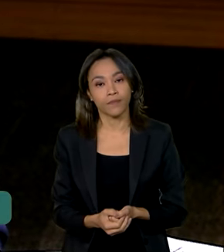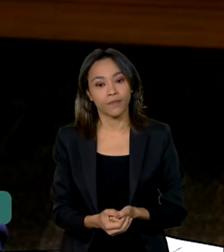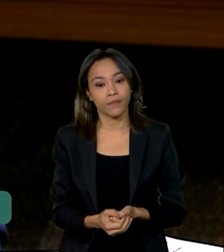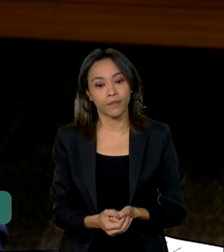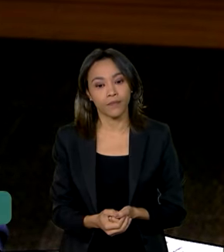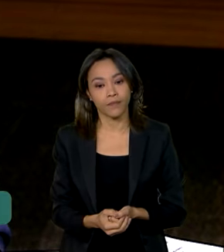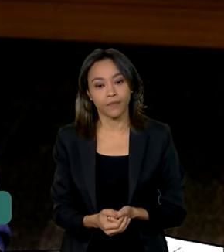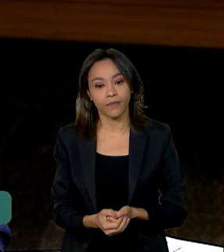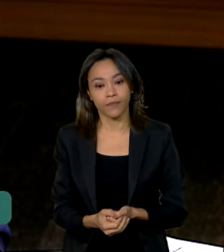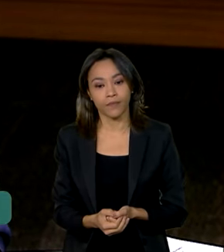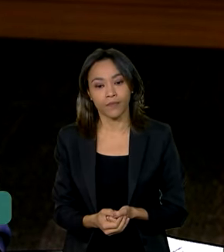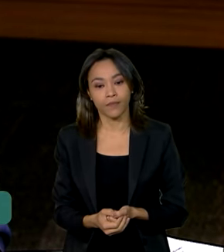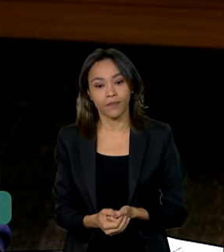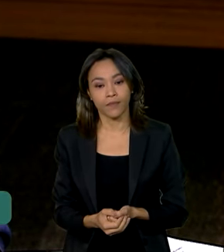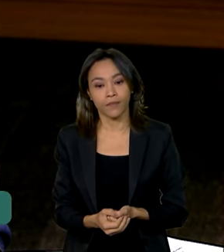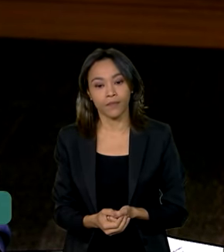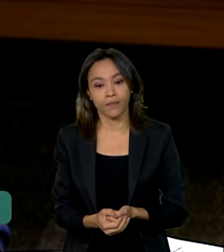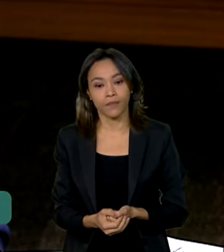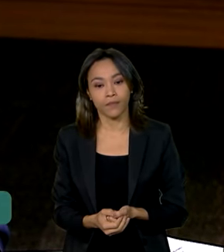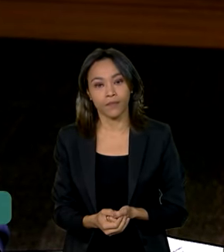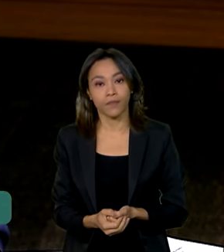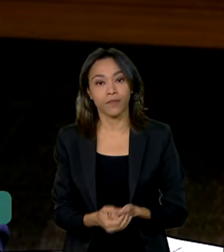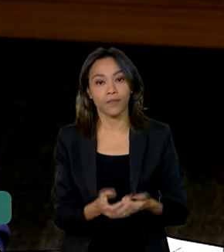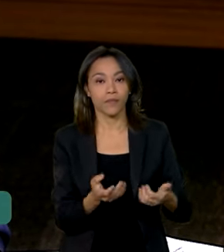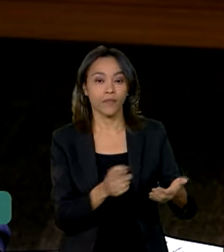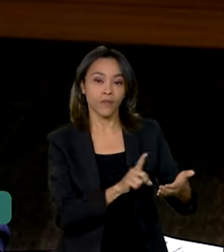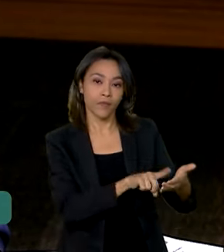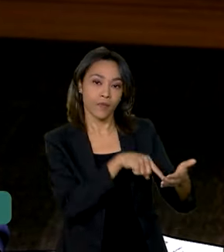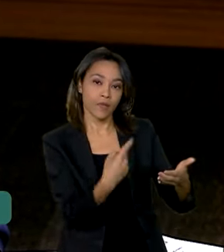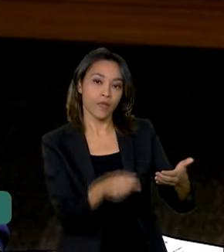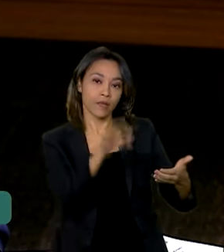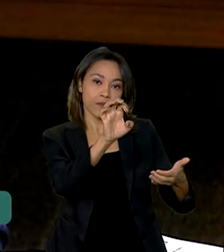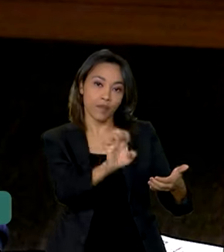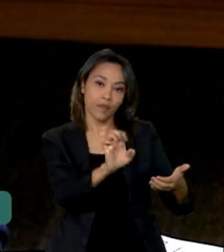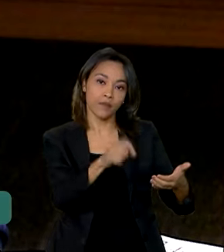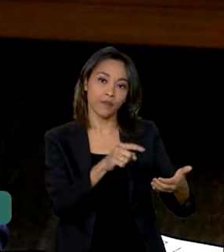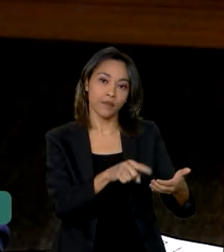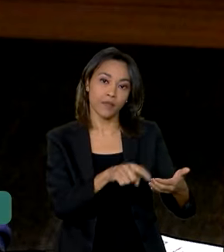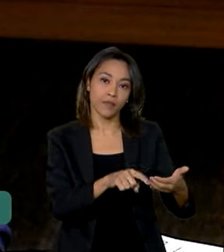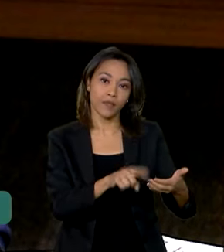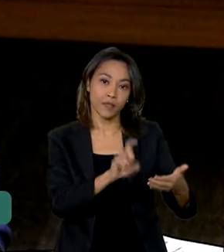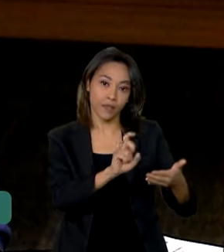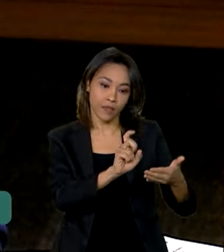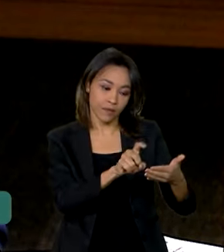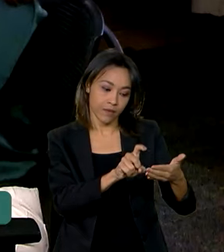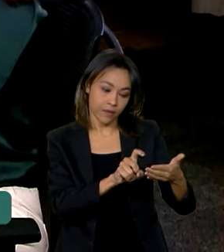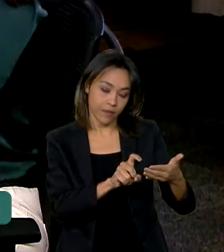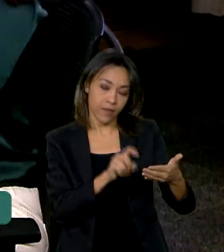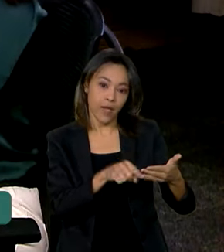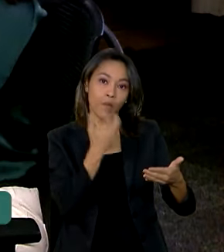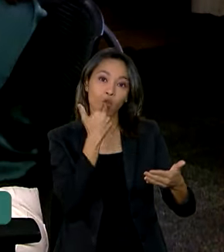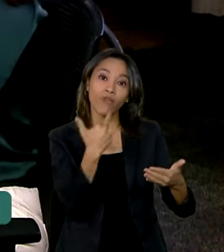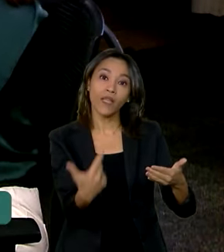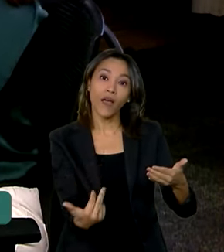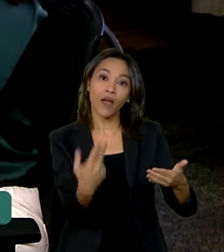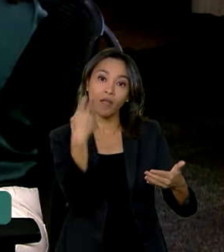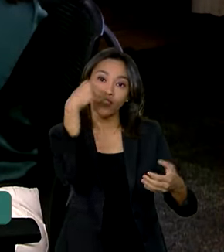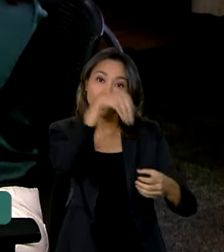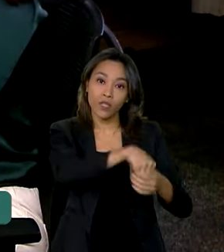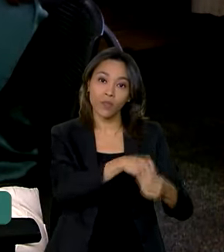Se você quiser clicar, vai cair num espaço que são os canais do WhatsApp. É uma novidade do WhatsApp.